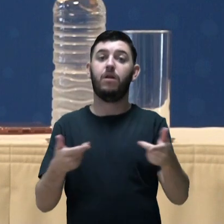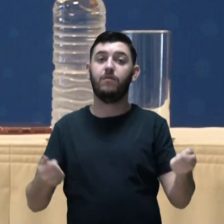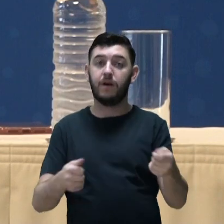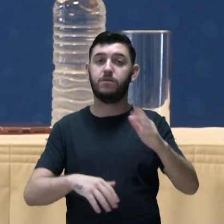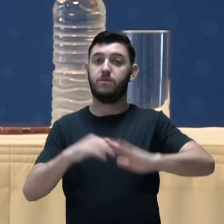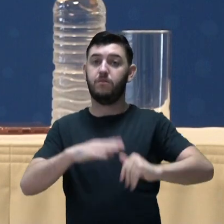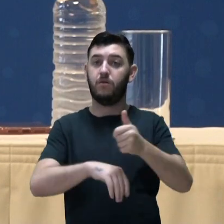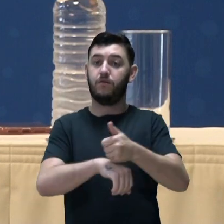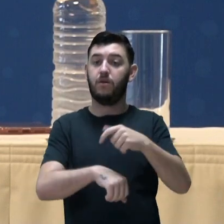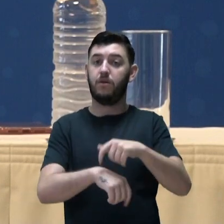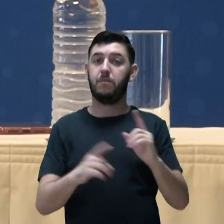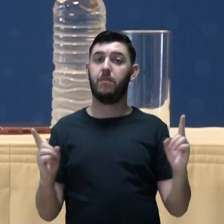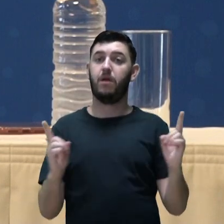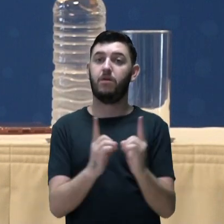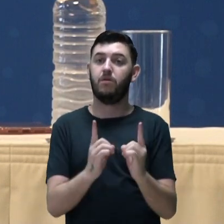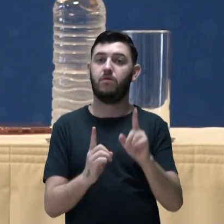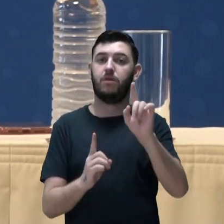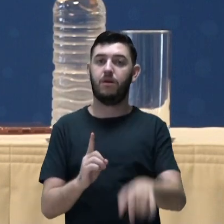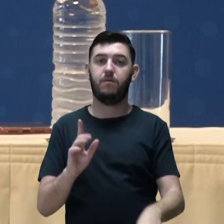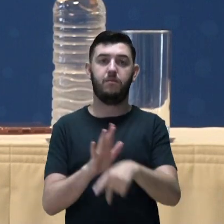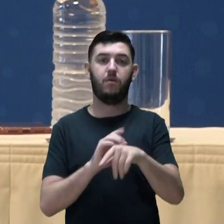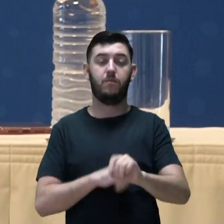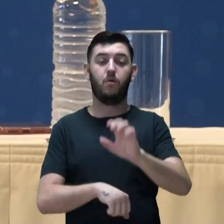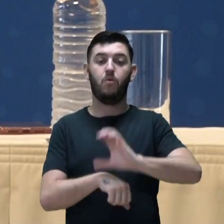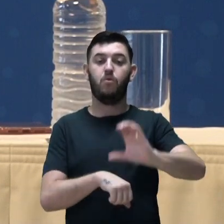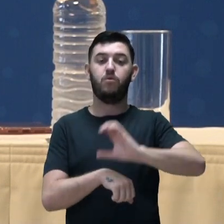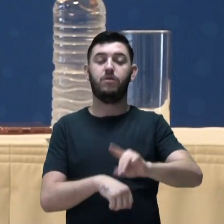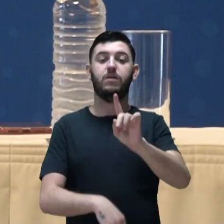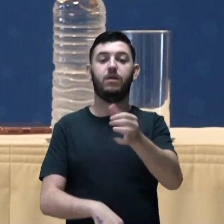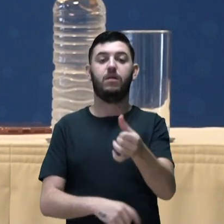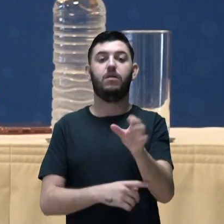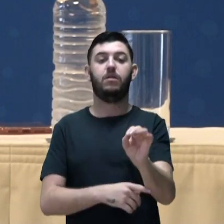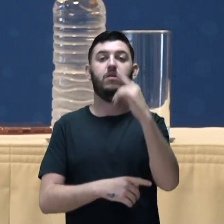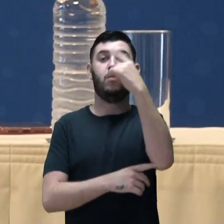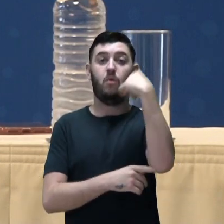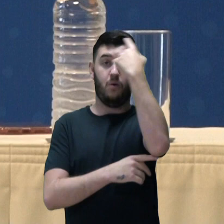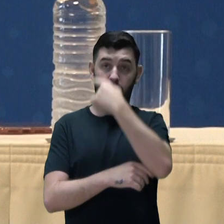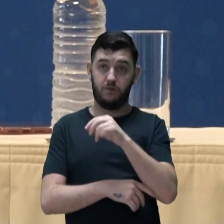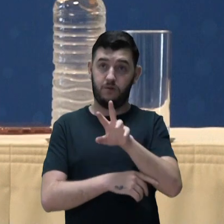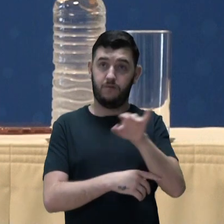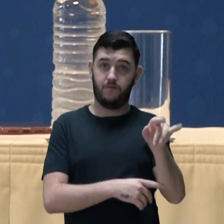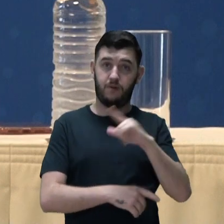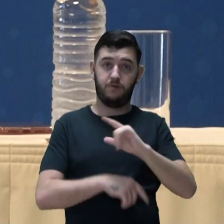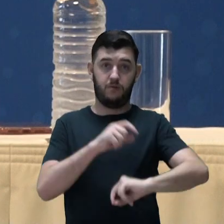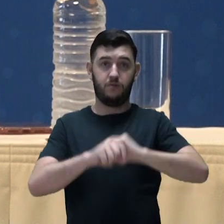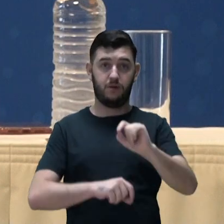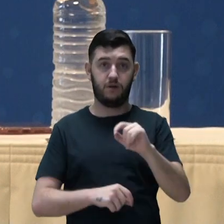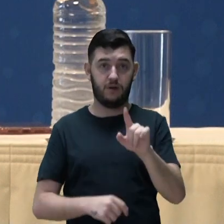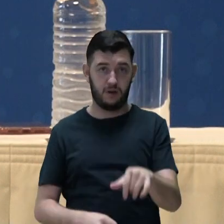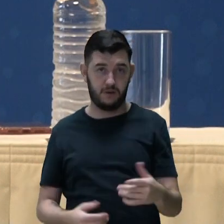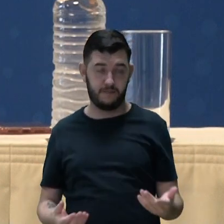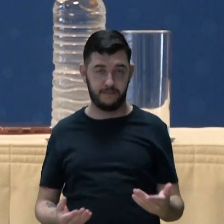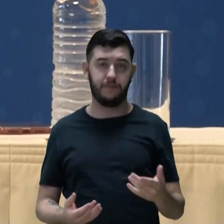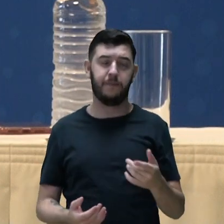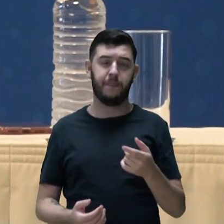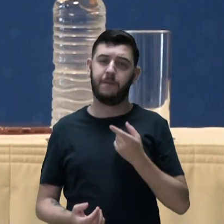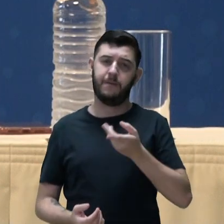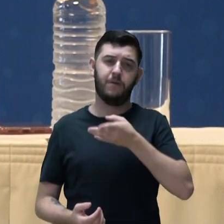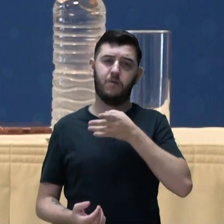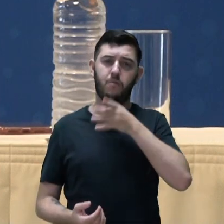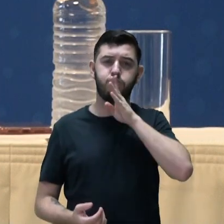curta duração. Serão cursos de 160 horas que contarão, desta vez, com